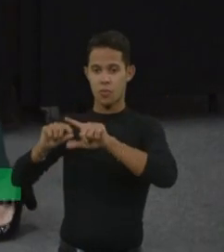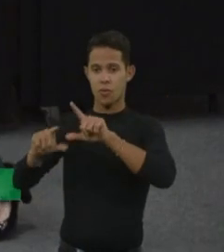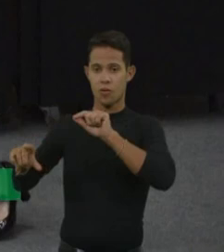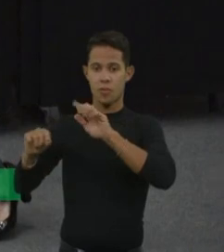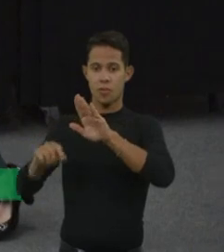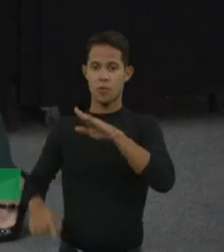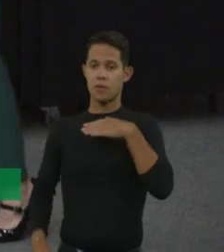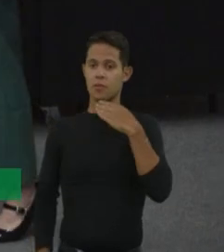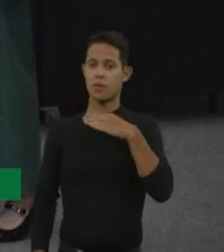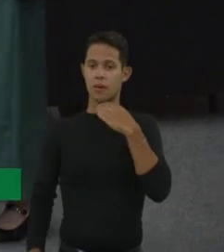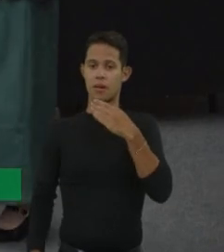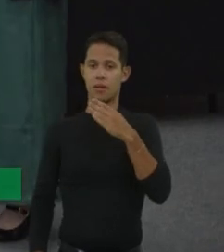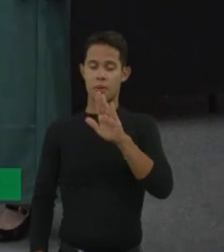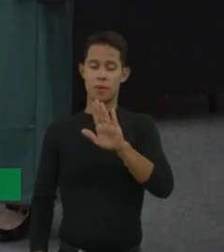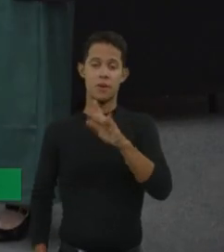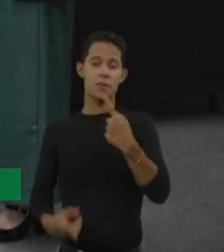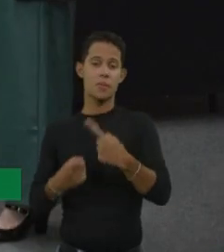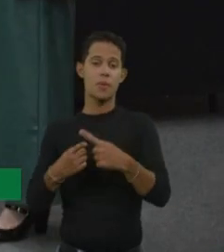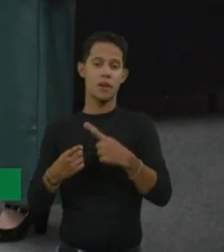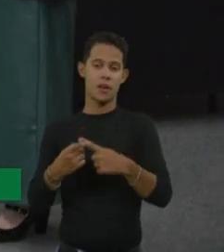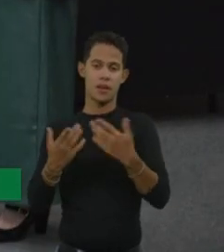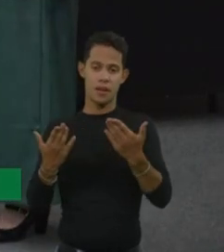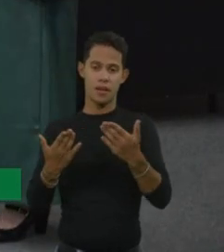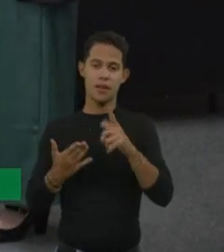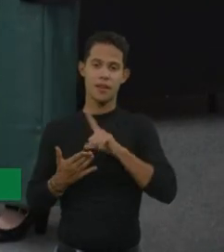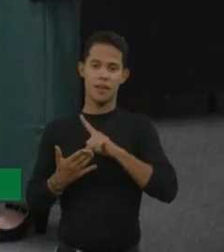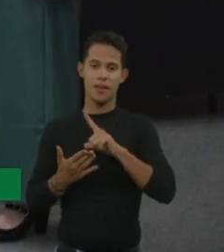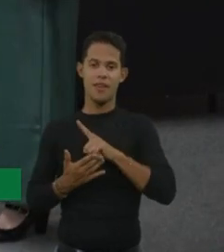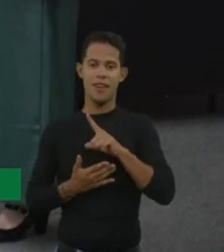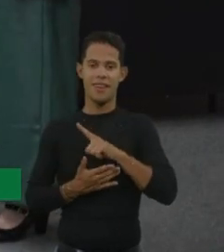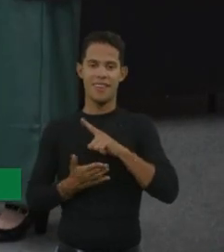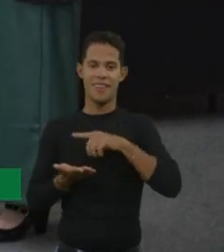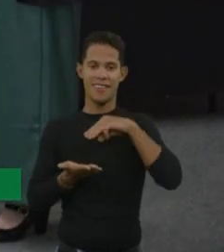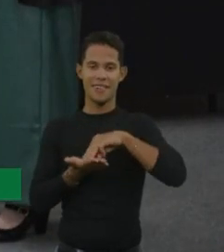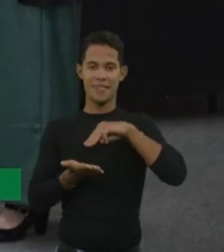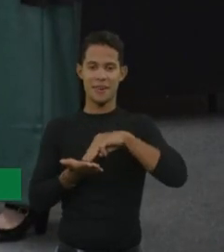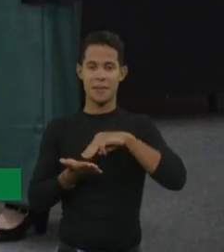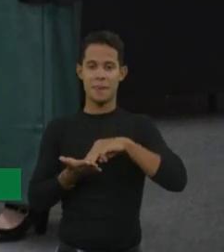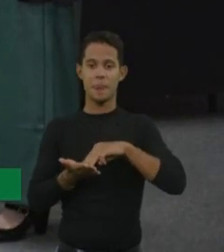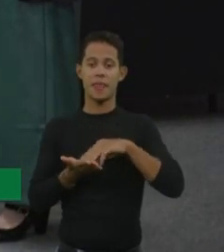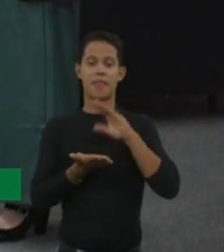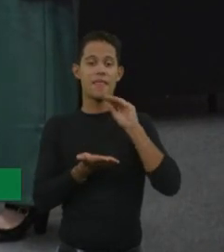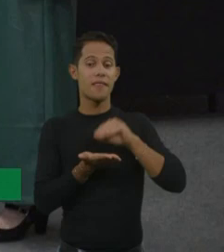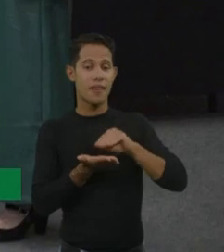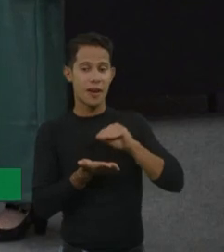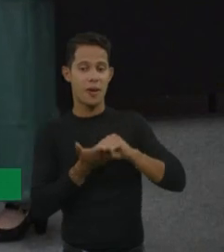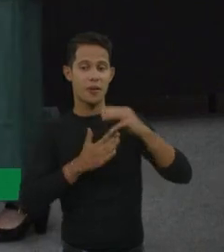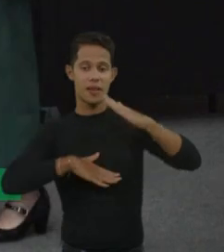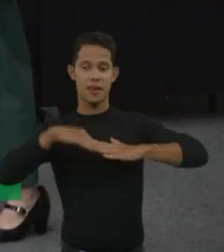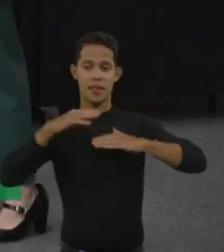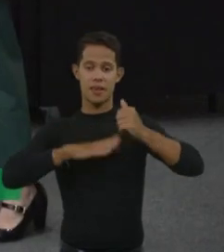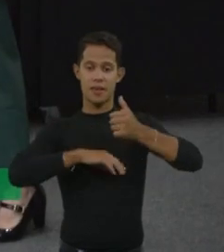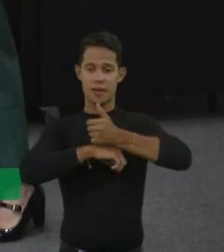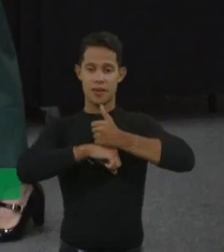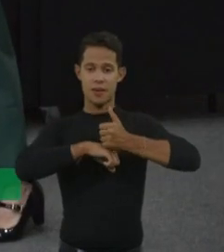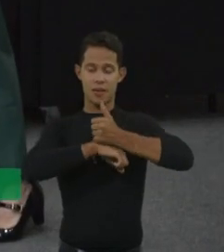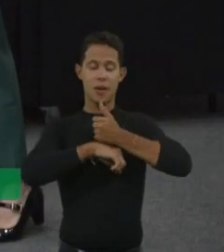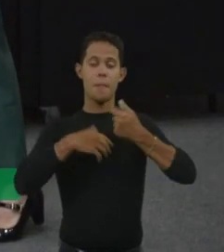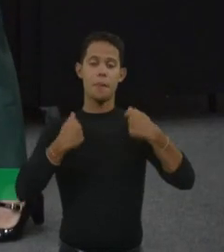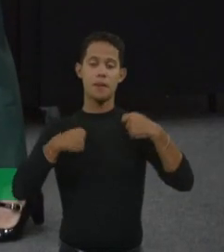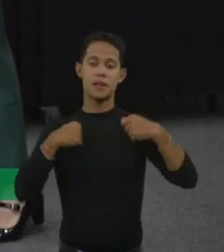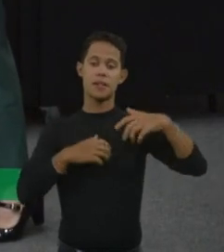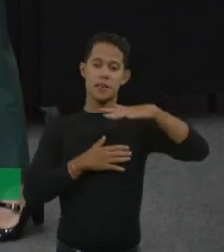ficar aqui chorando as pitangas, tá? Mas, assim, é bem isso, tá? Tem um déficit de profissionais. Então, assim, tem que ser uma força tarefa,